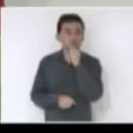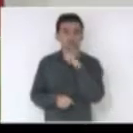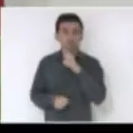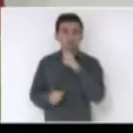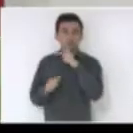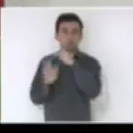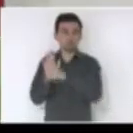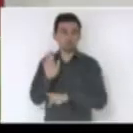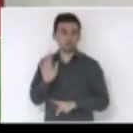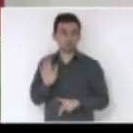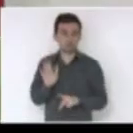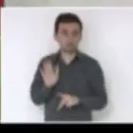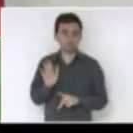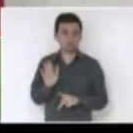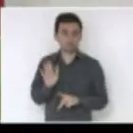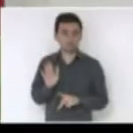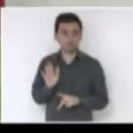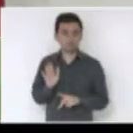projeto chamado,